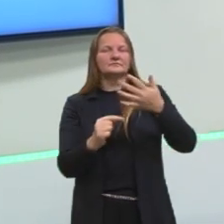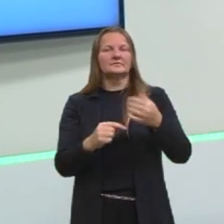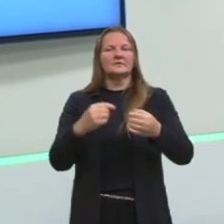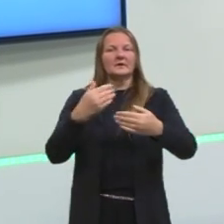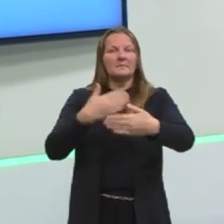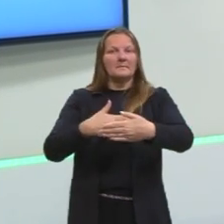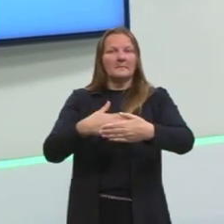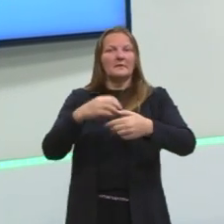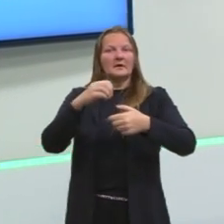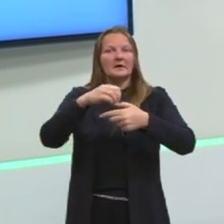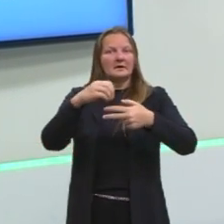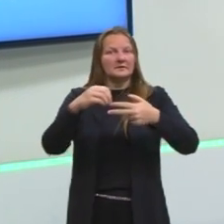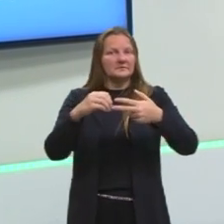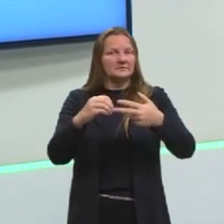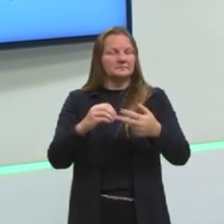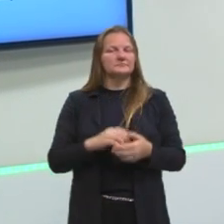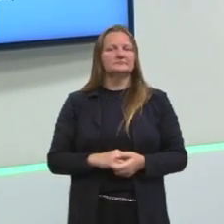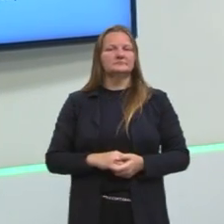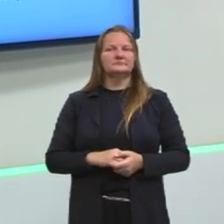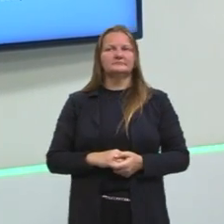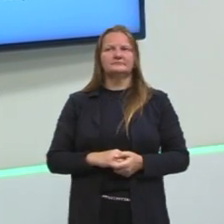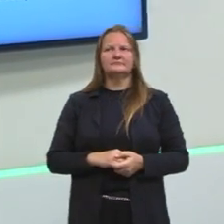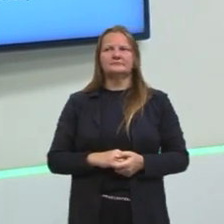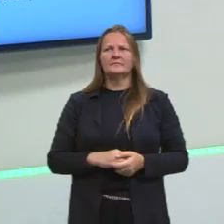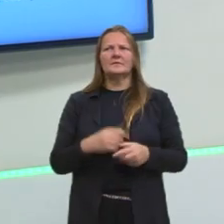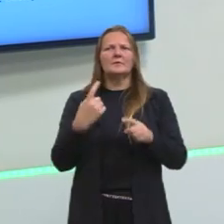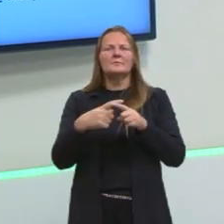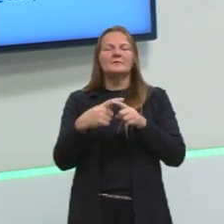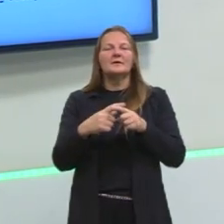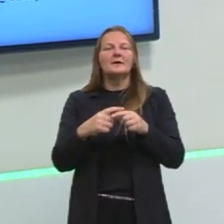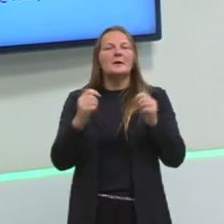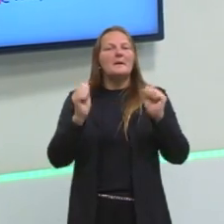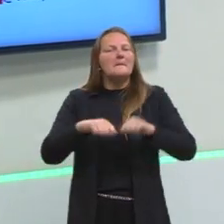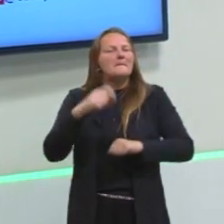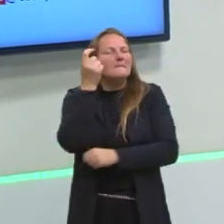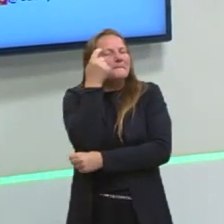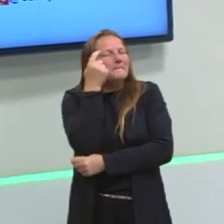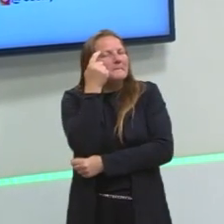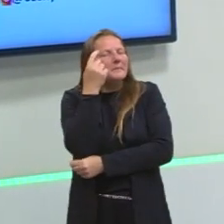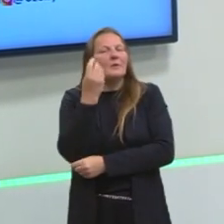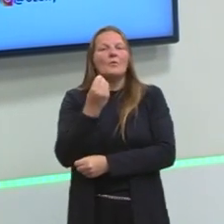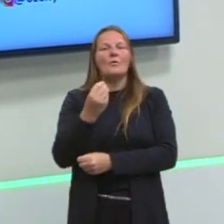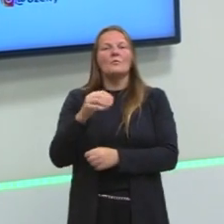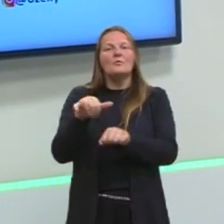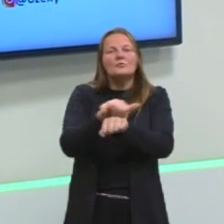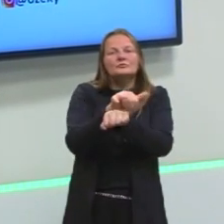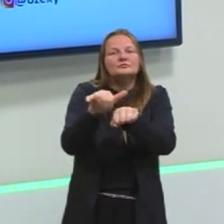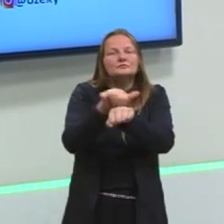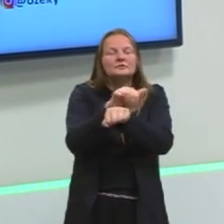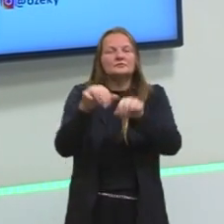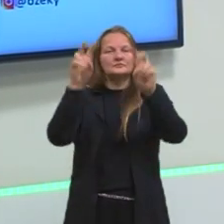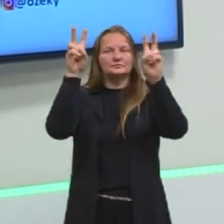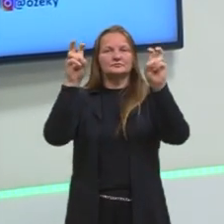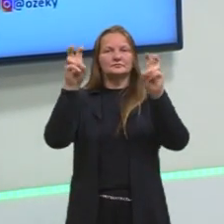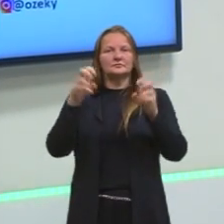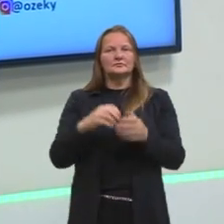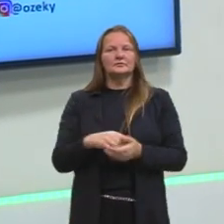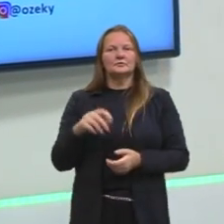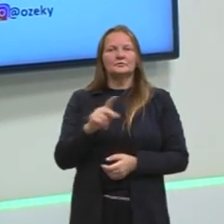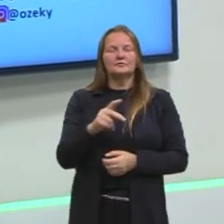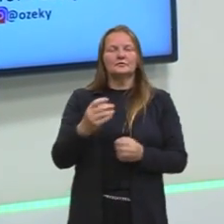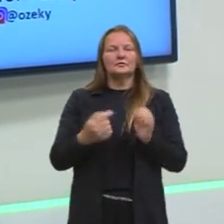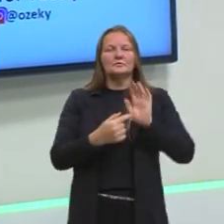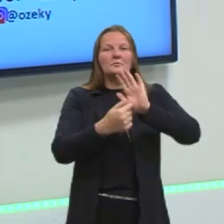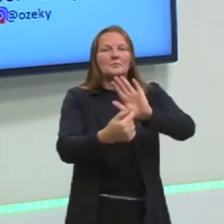alguma questão que já caiu no ENEM, para que pudéssemos pensar de que maneira que o assunto que o professor está